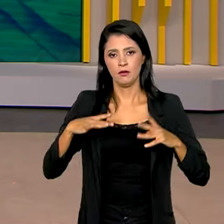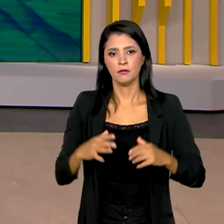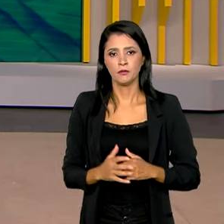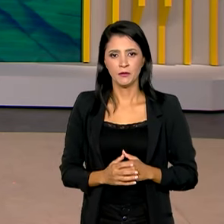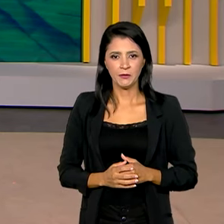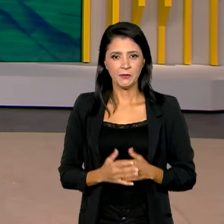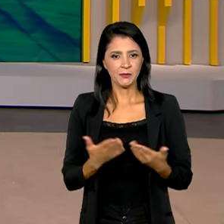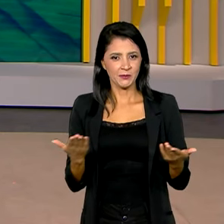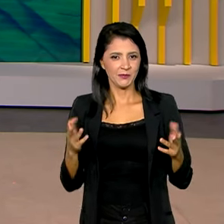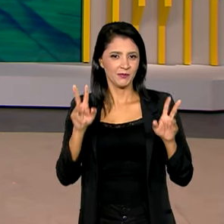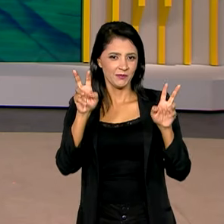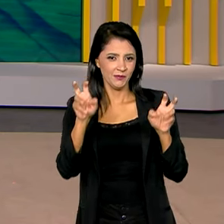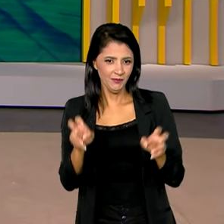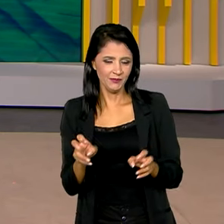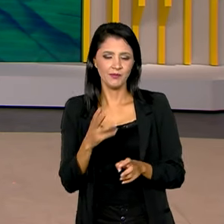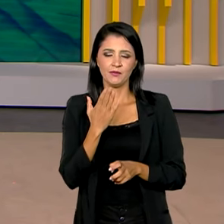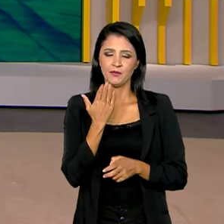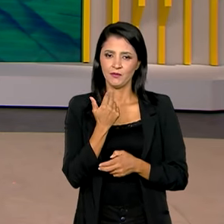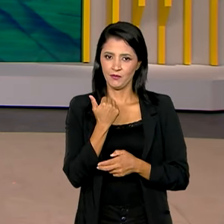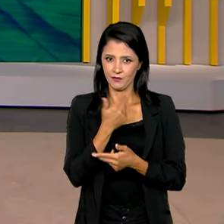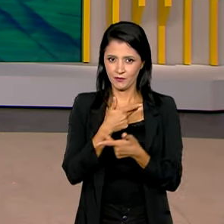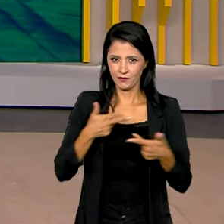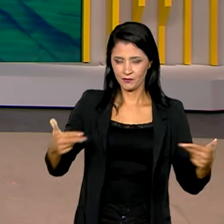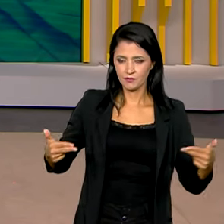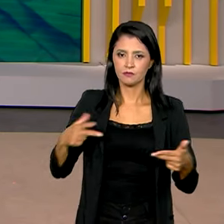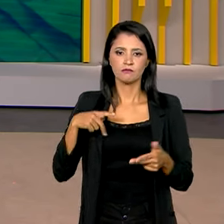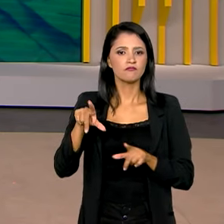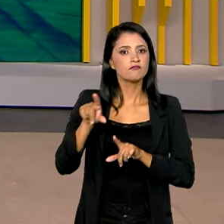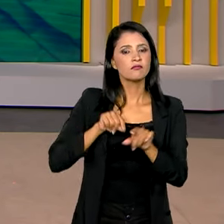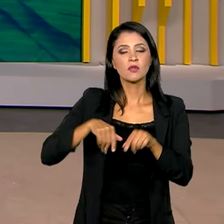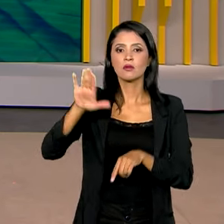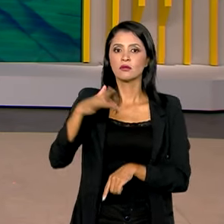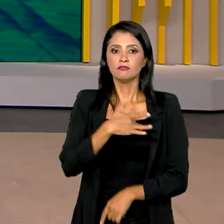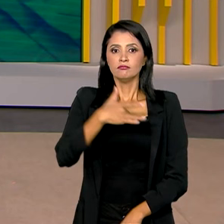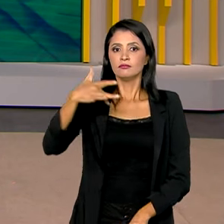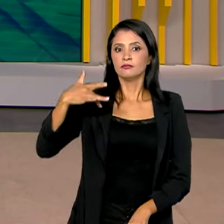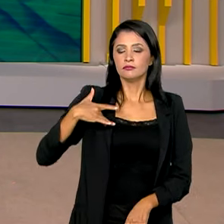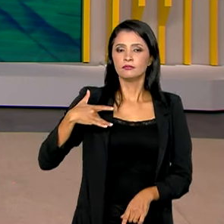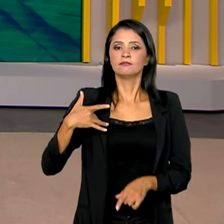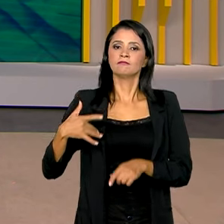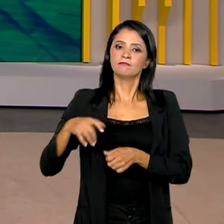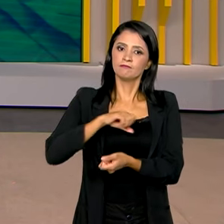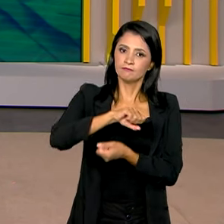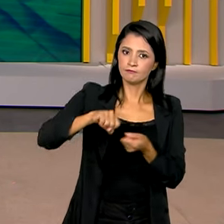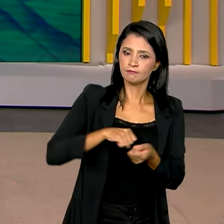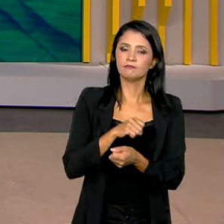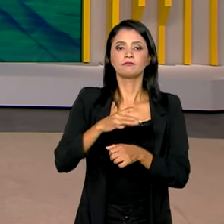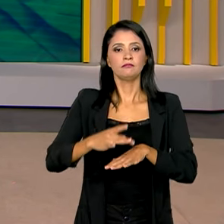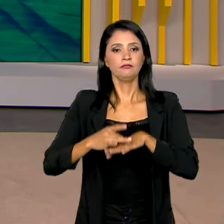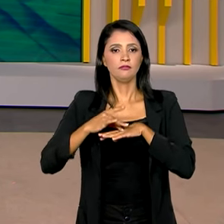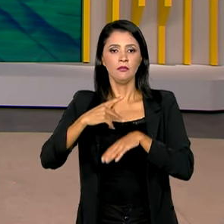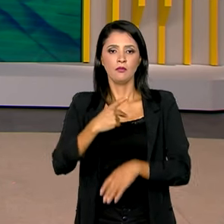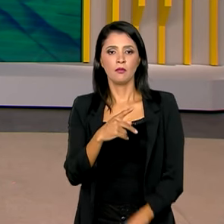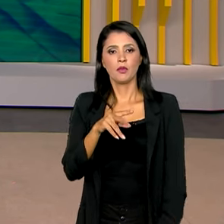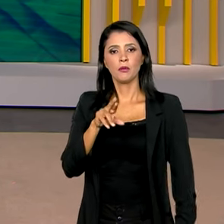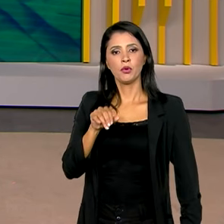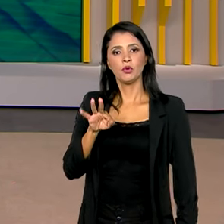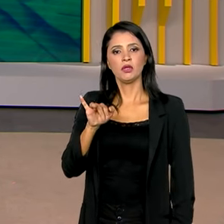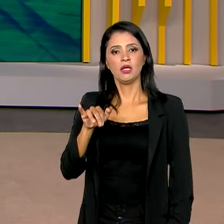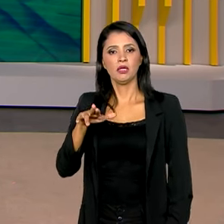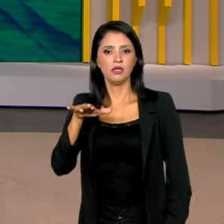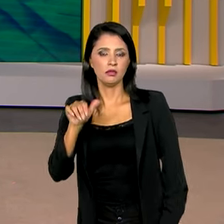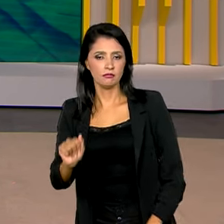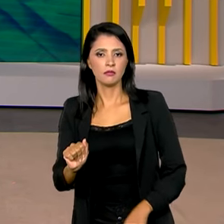Falando agora de alimentação, opções mais saudáveis e sustentáveis de proteína, os peixes não